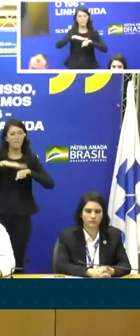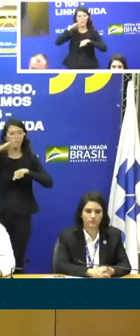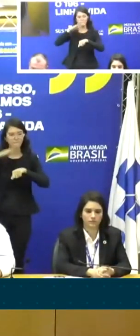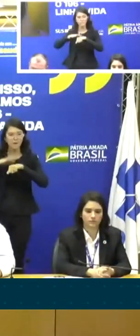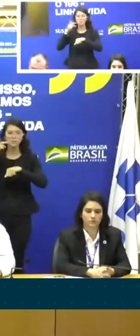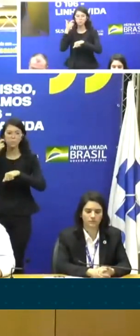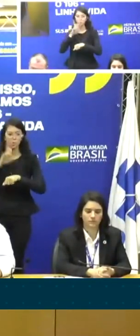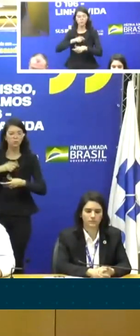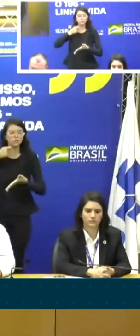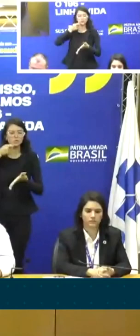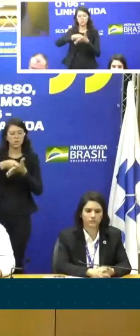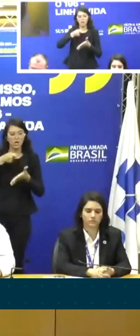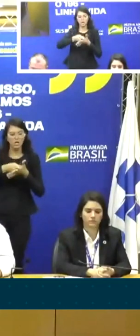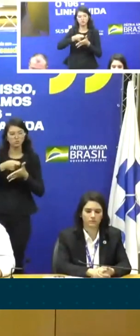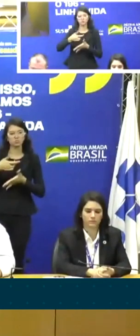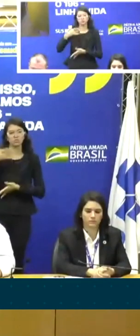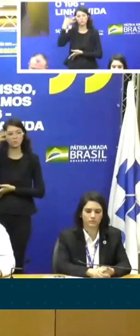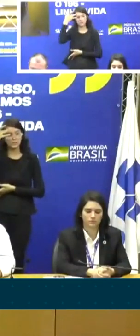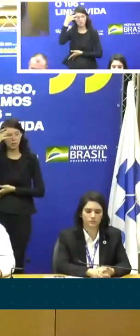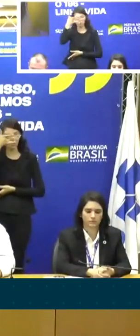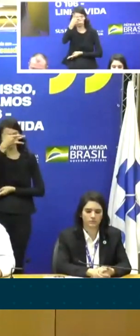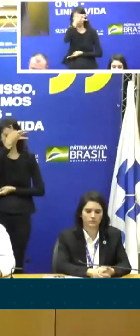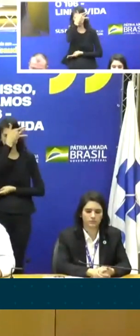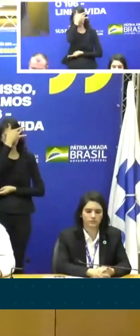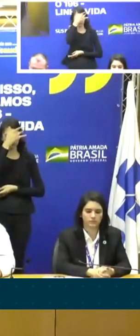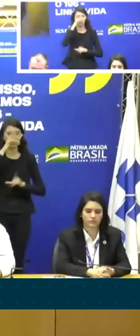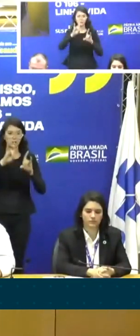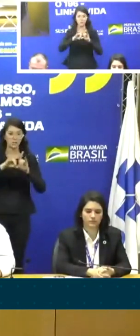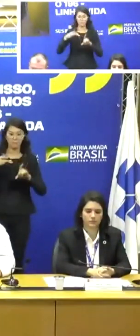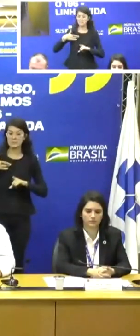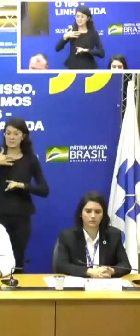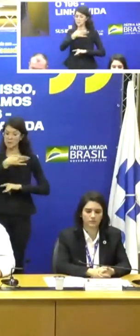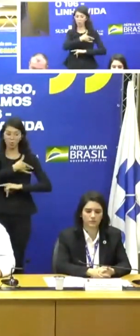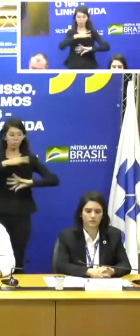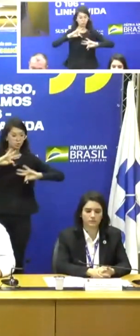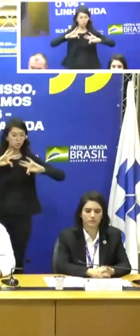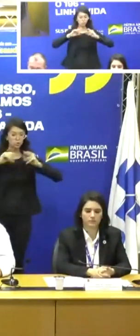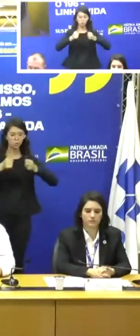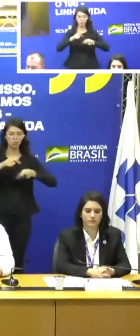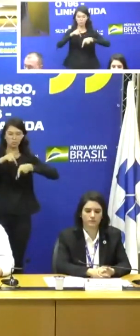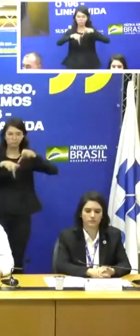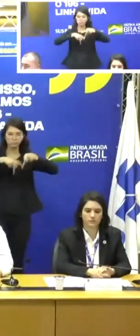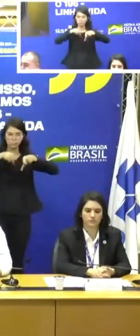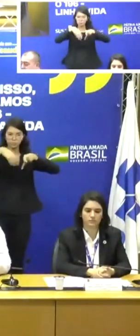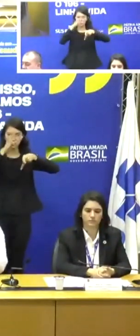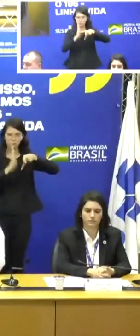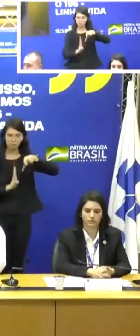garantirmos uma saúde mental e uma saúde integral da população brasileira.